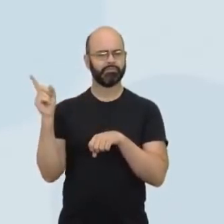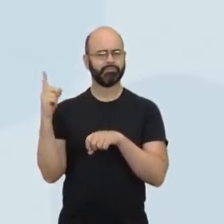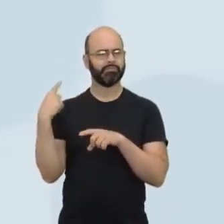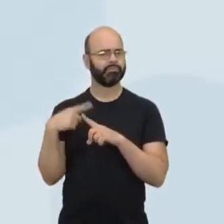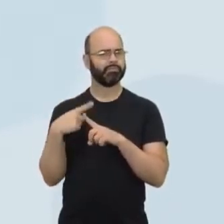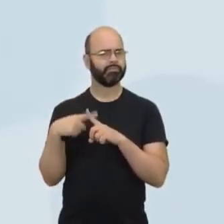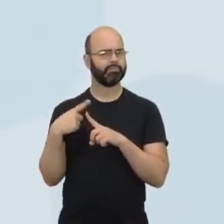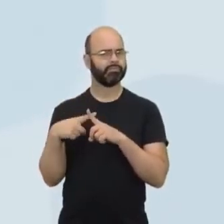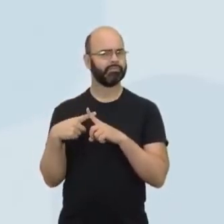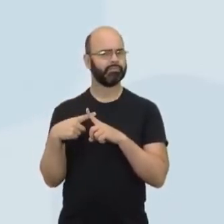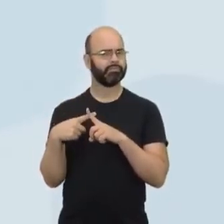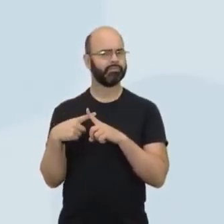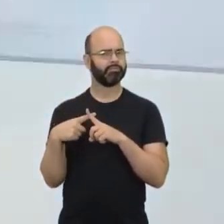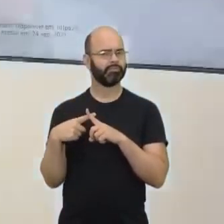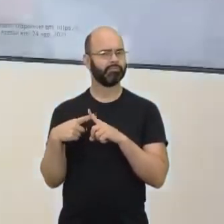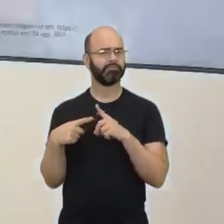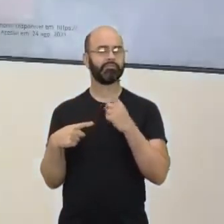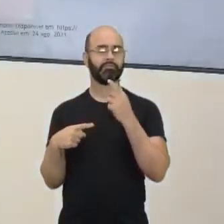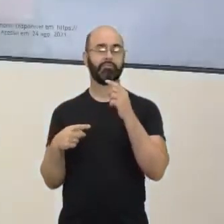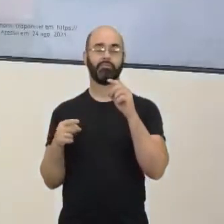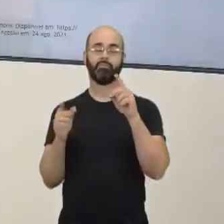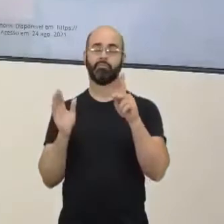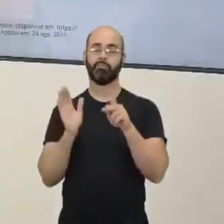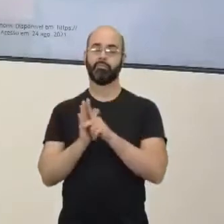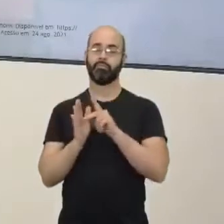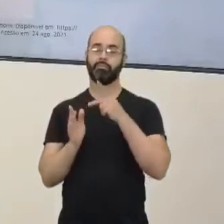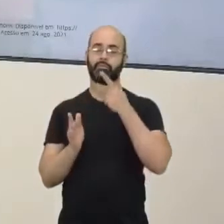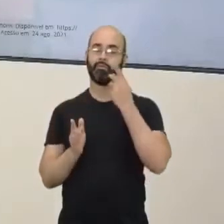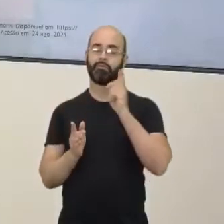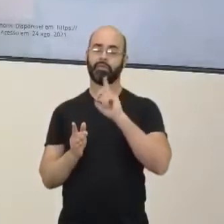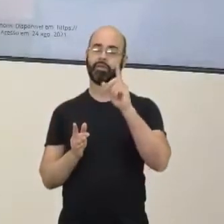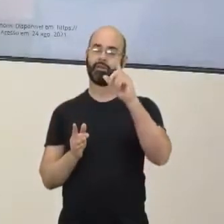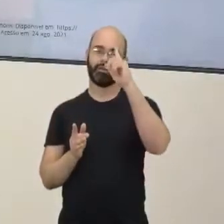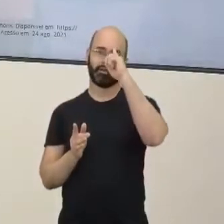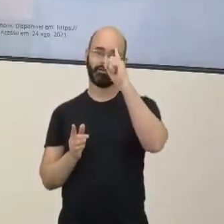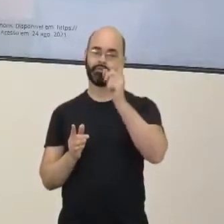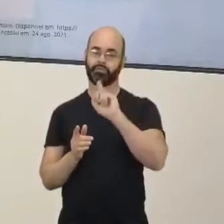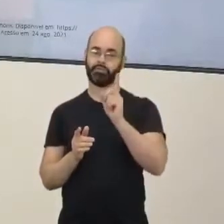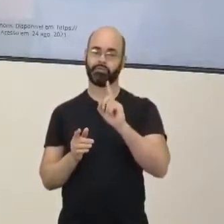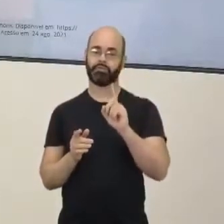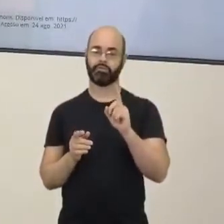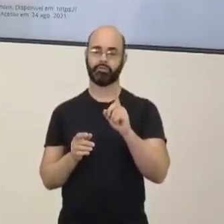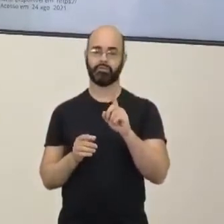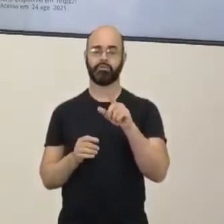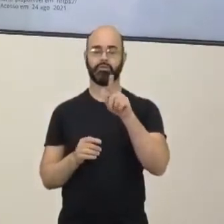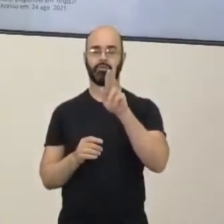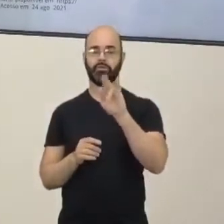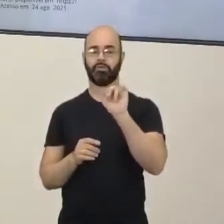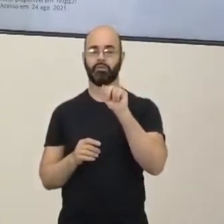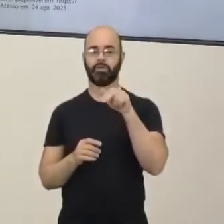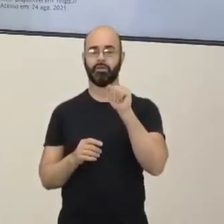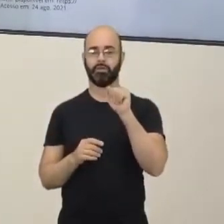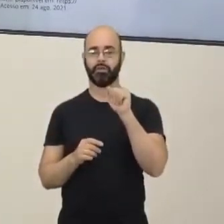falam línguas derivadas do latim. Que é o caso aqui da Guiana,